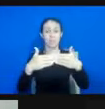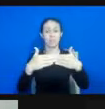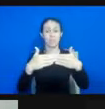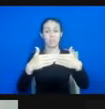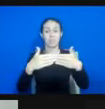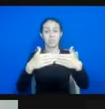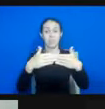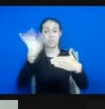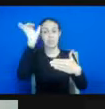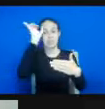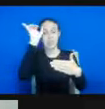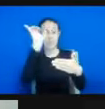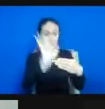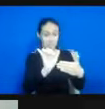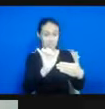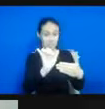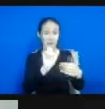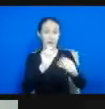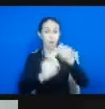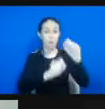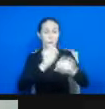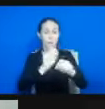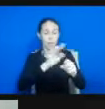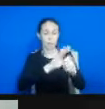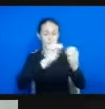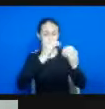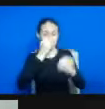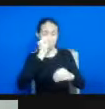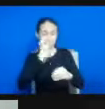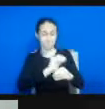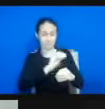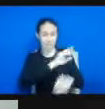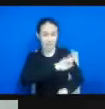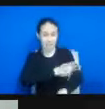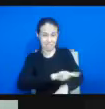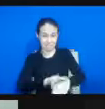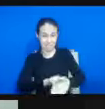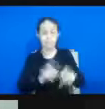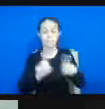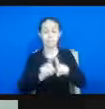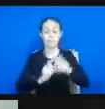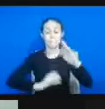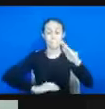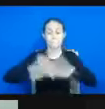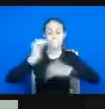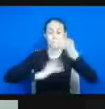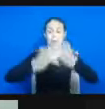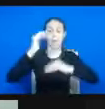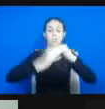letramento histórico e de práticas de ensino de história. Quando